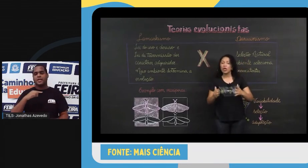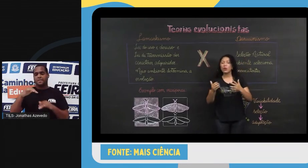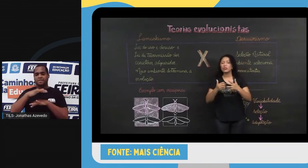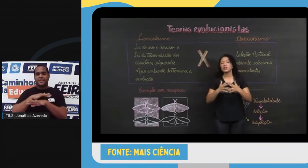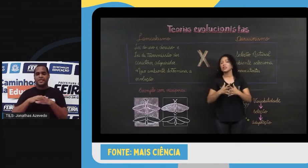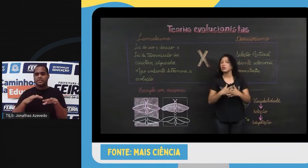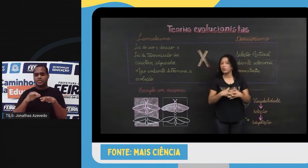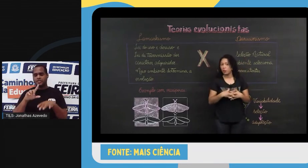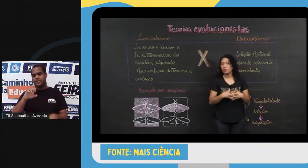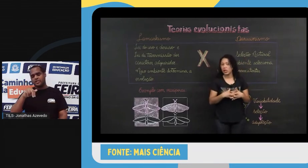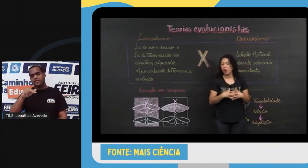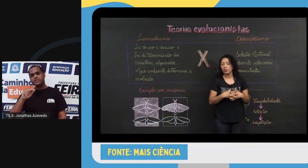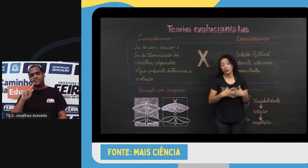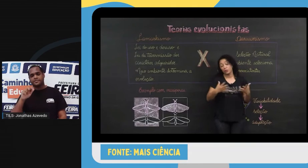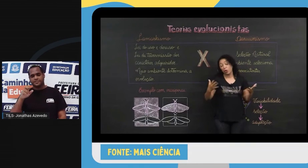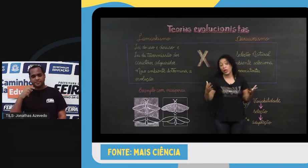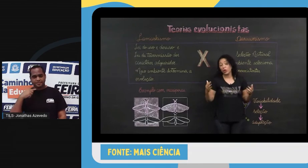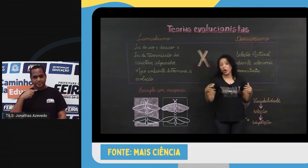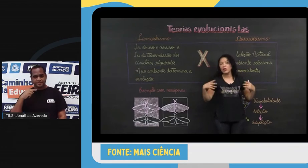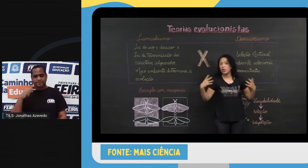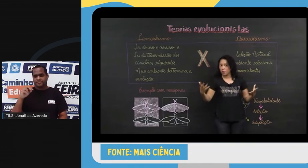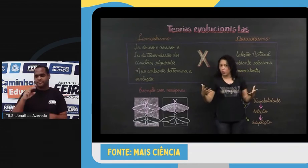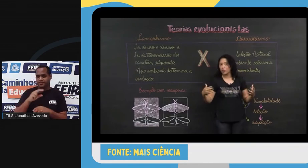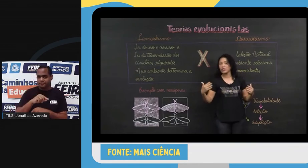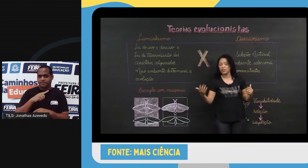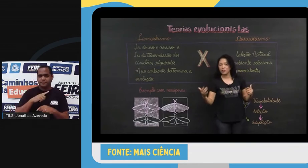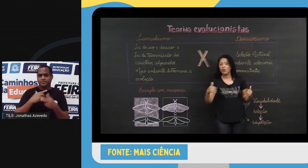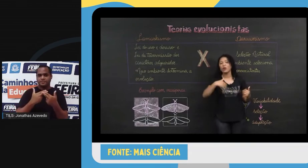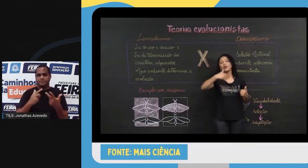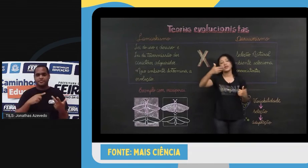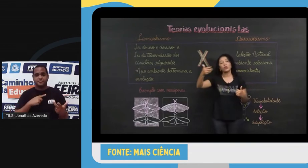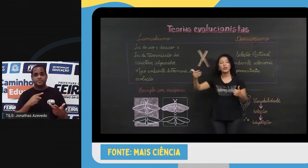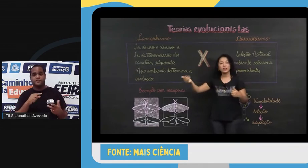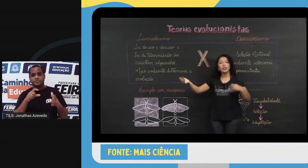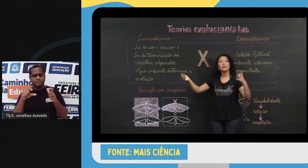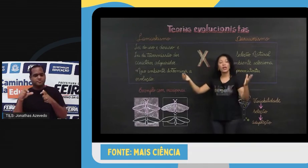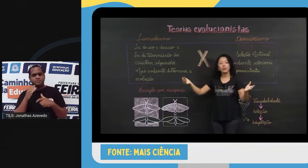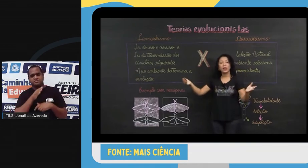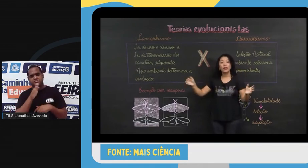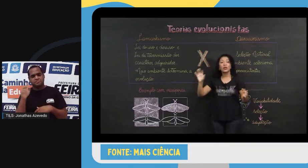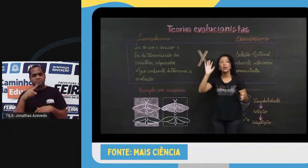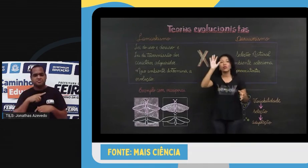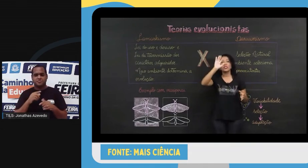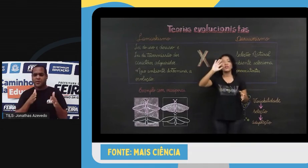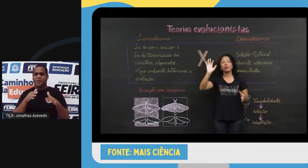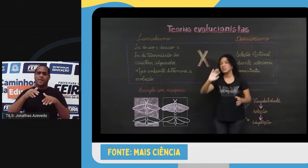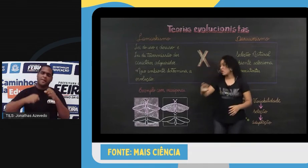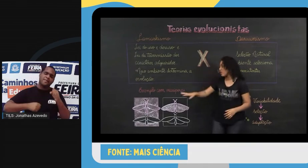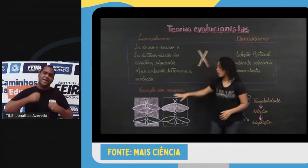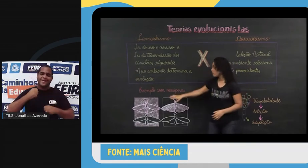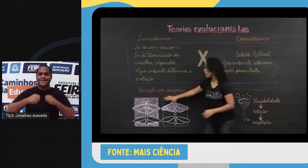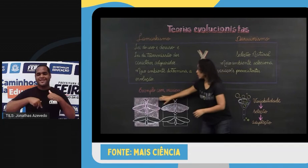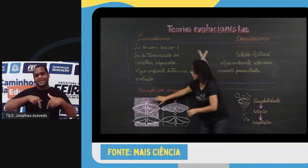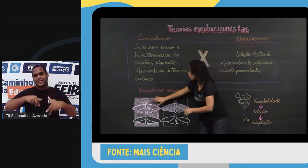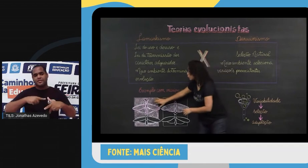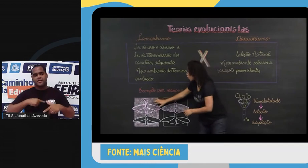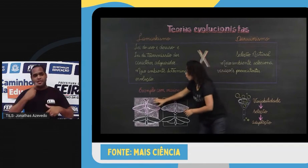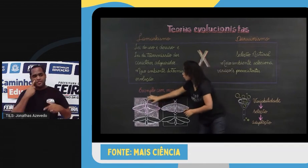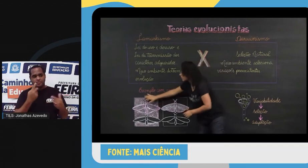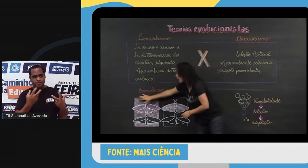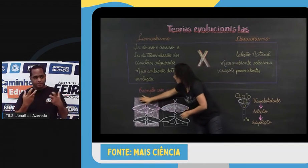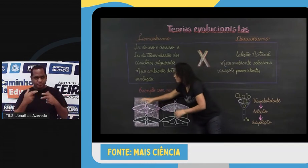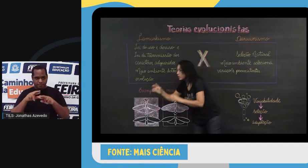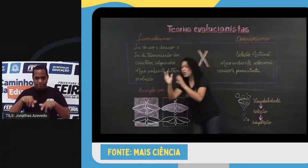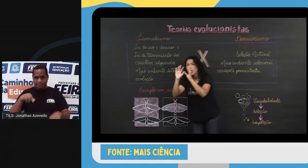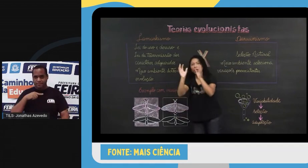de líquens, que é uma associação de fungos e algos. Qualquer local limpo que você for, fazer uma trilha, uma caminhada, você vai observar que